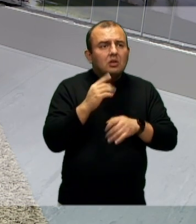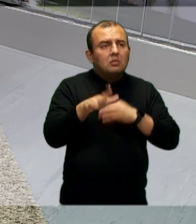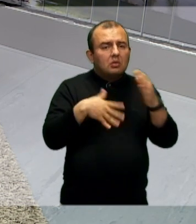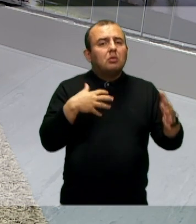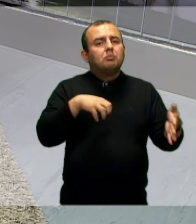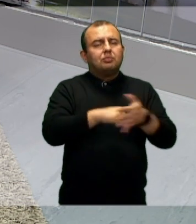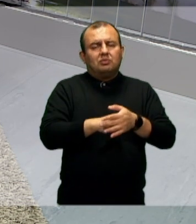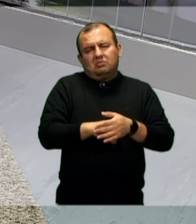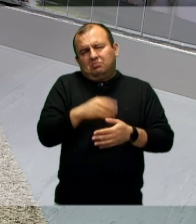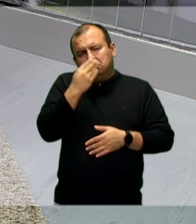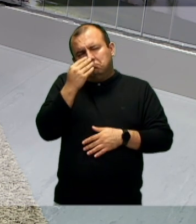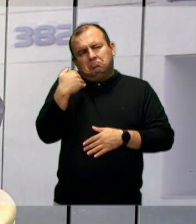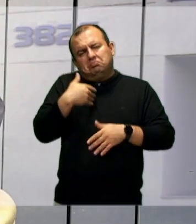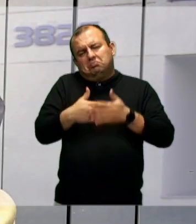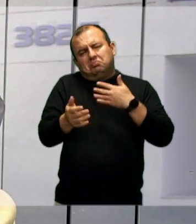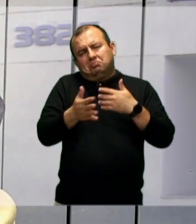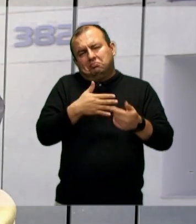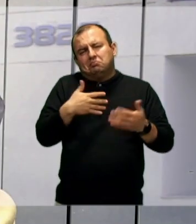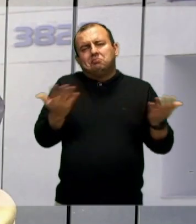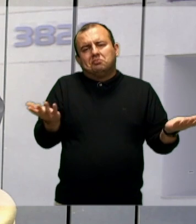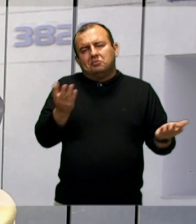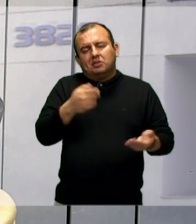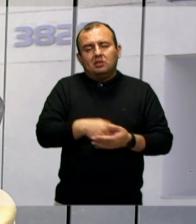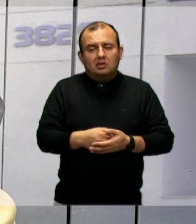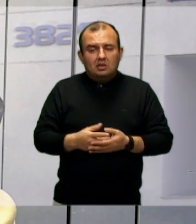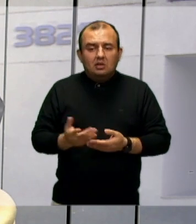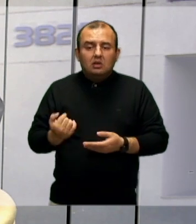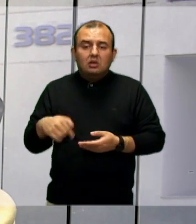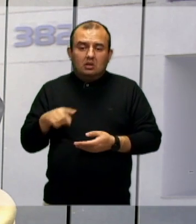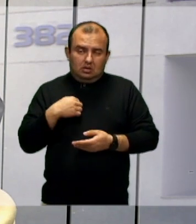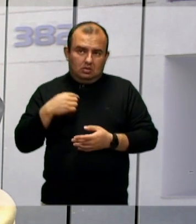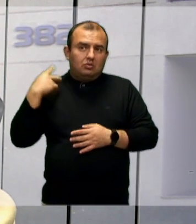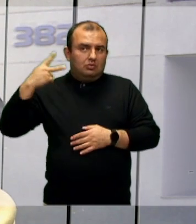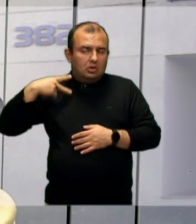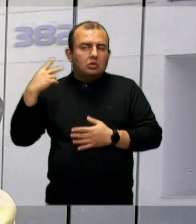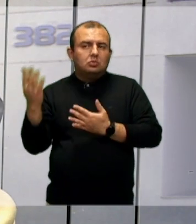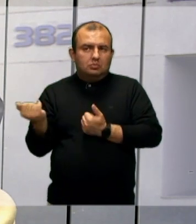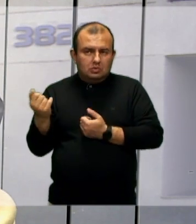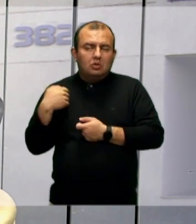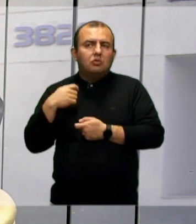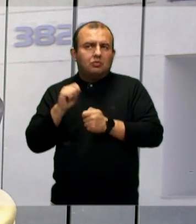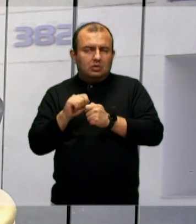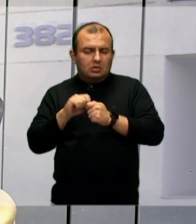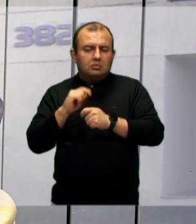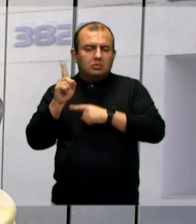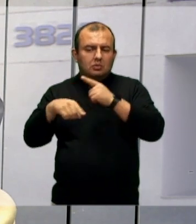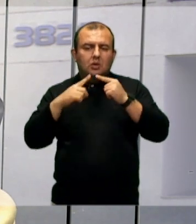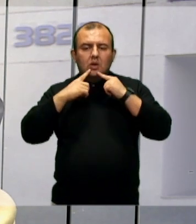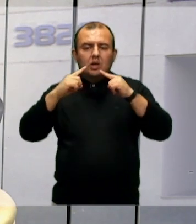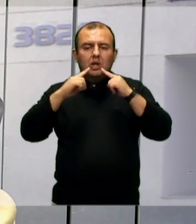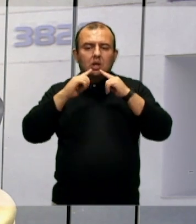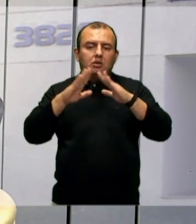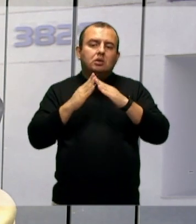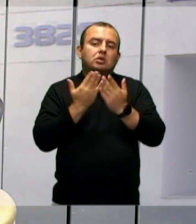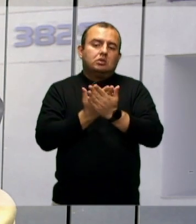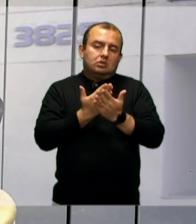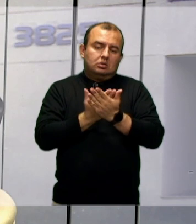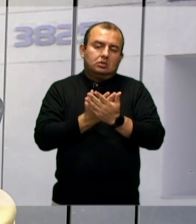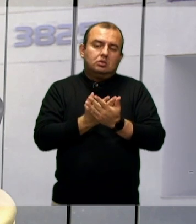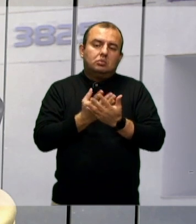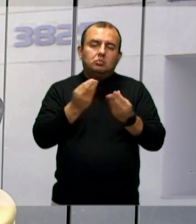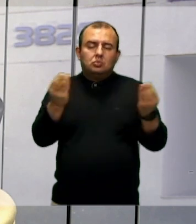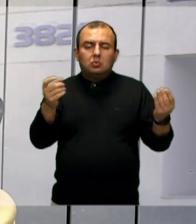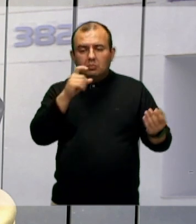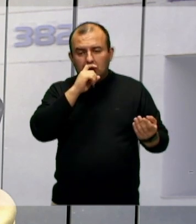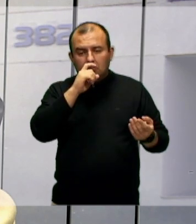nem aí. Então eu pensei, eu vou, não, eu como vereador Mirim eu vou estar fazendo para depois não vir reclamar com a escola, porque muitos pais, né,